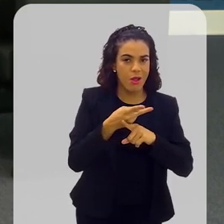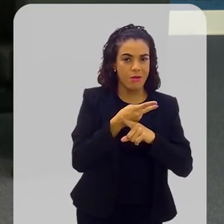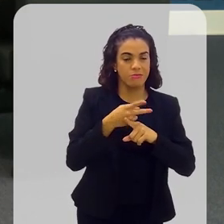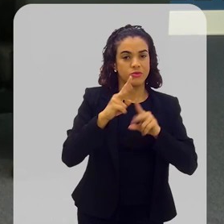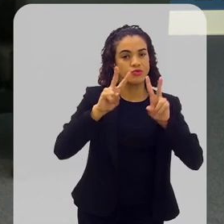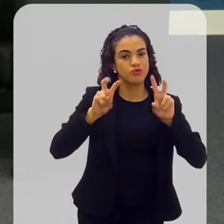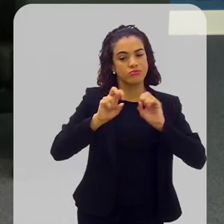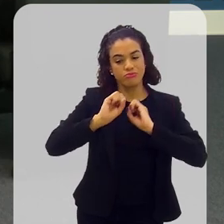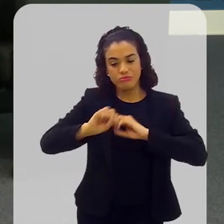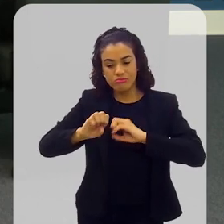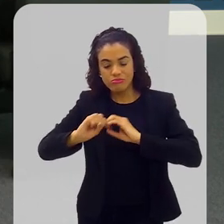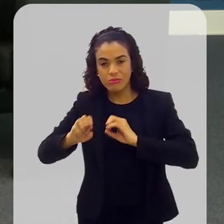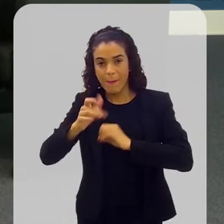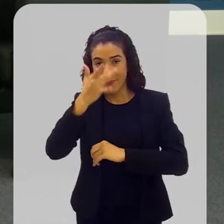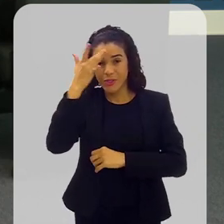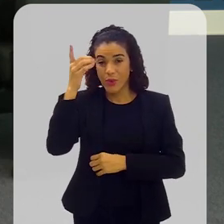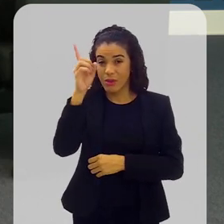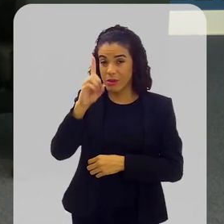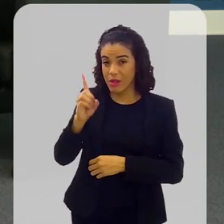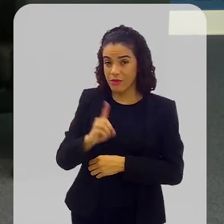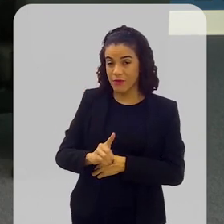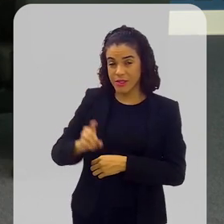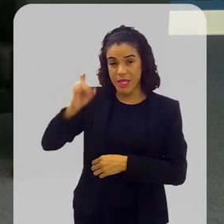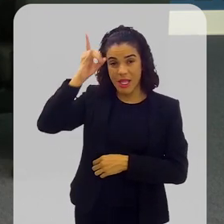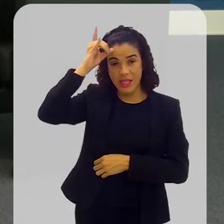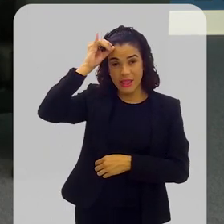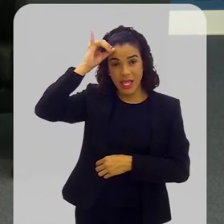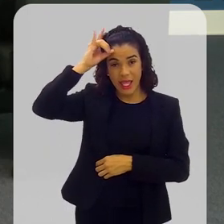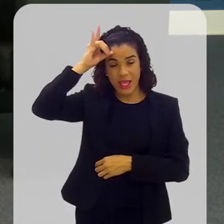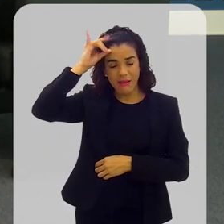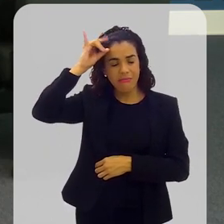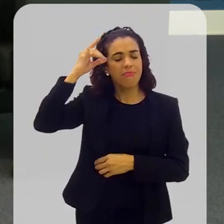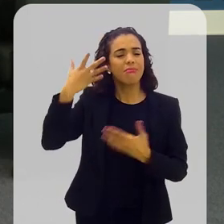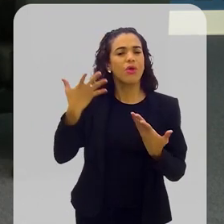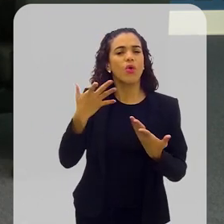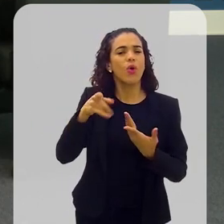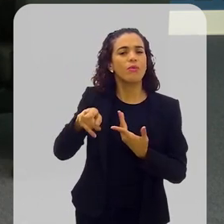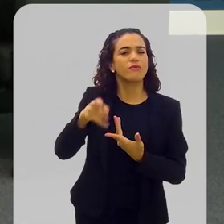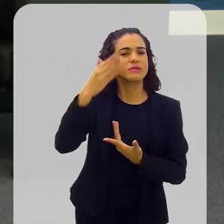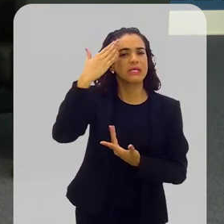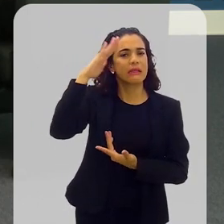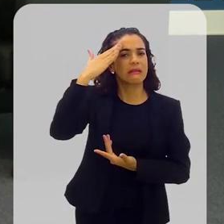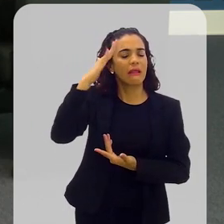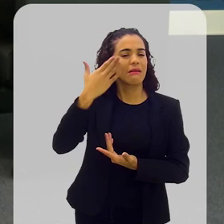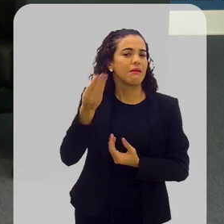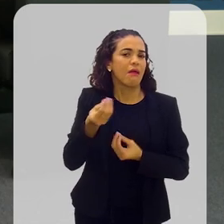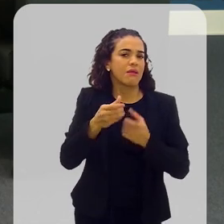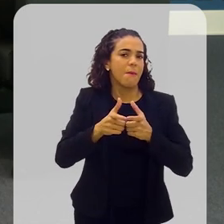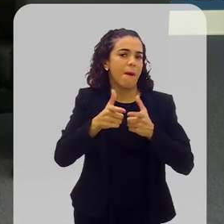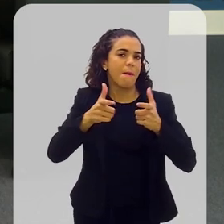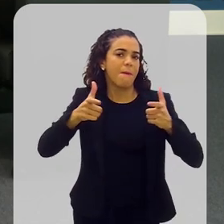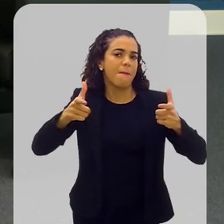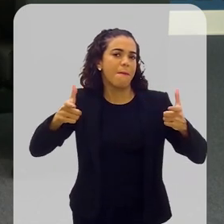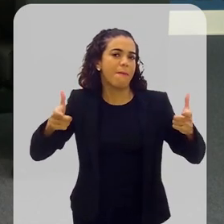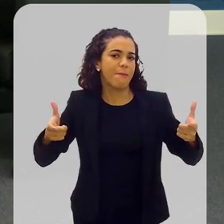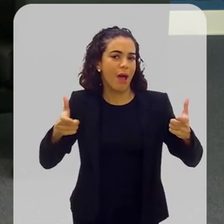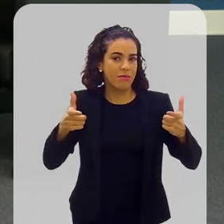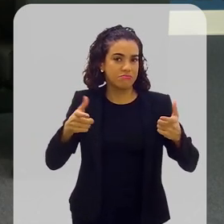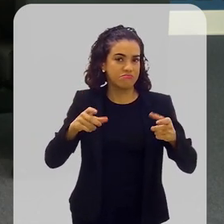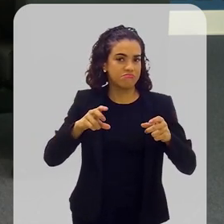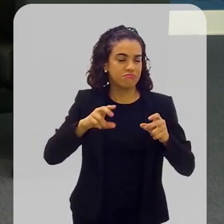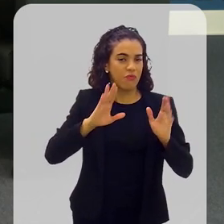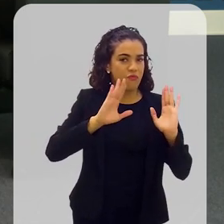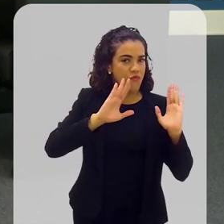por educação para pessoas com deficiência intelectual. Ao que você atribui o aumento da